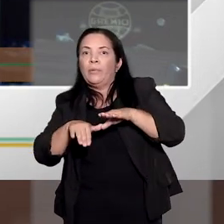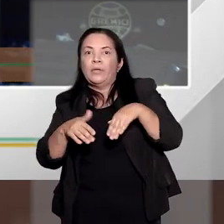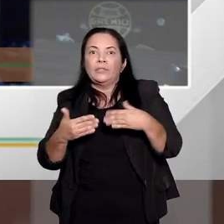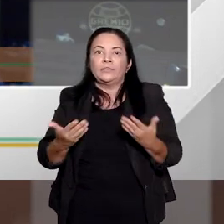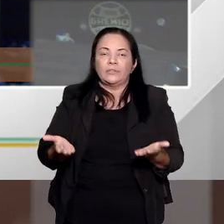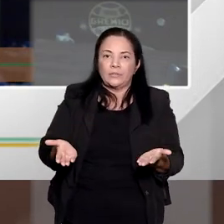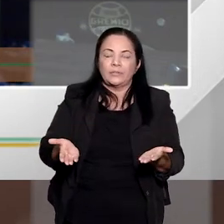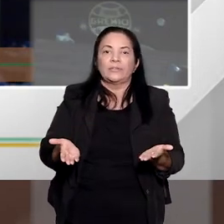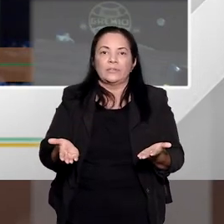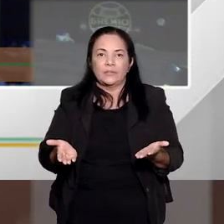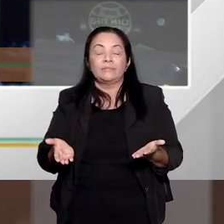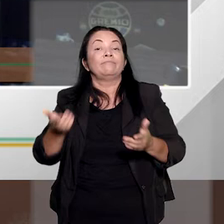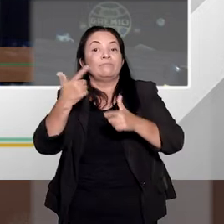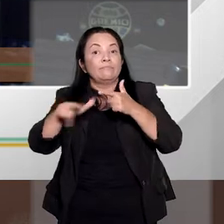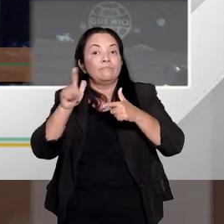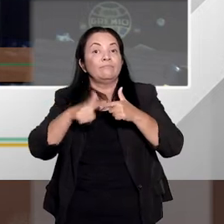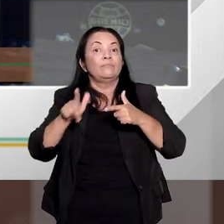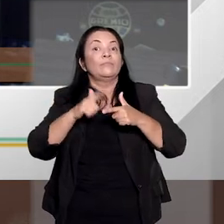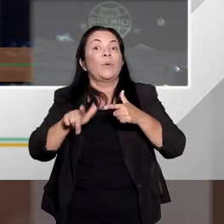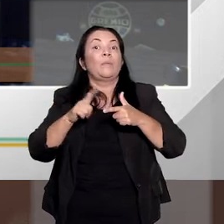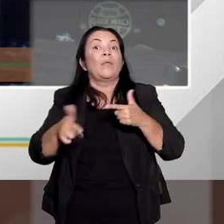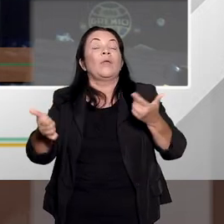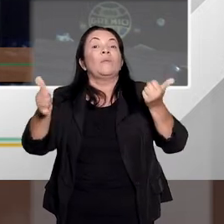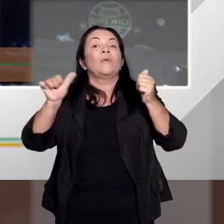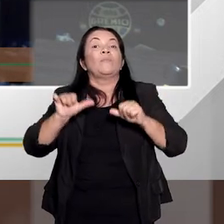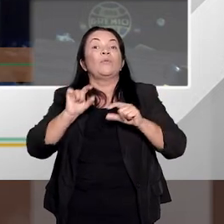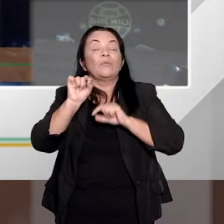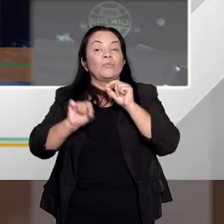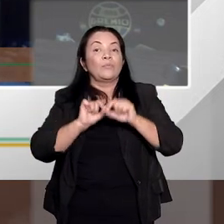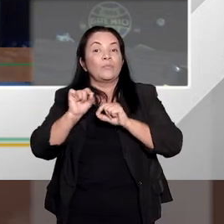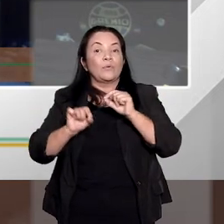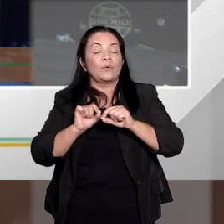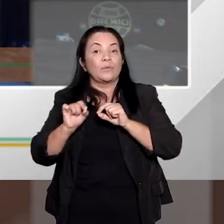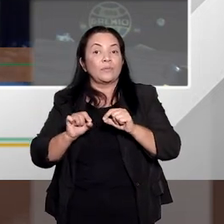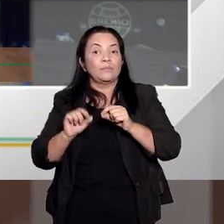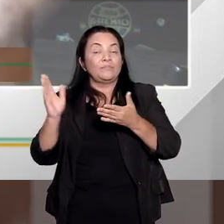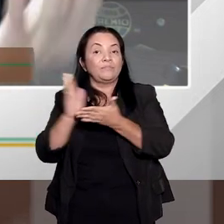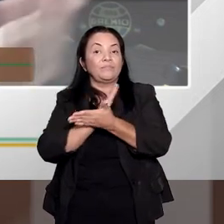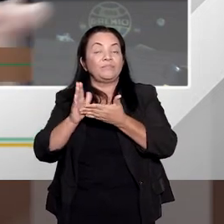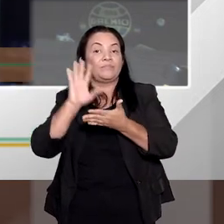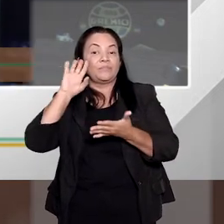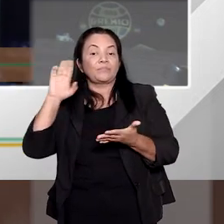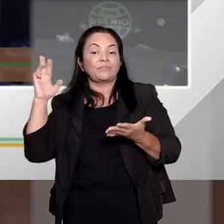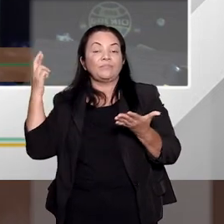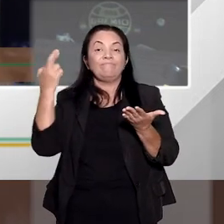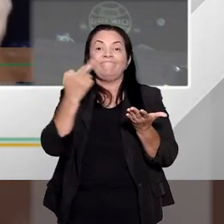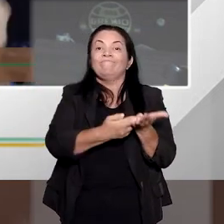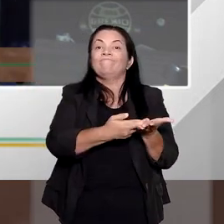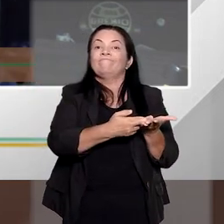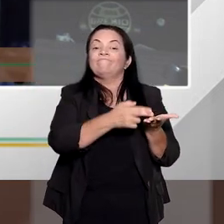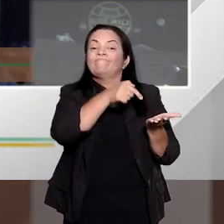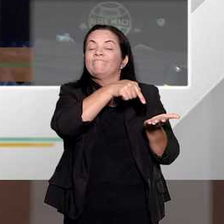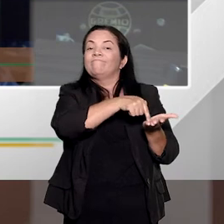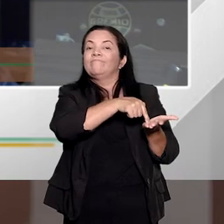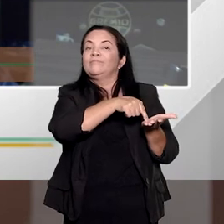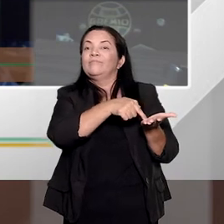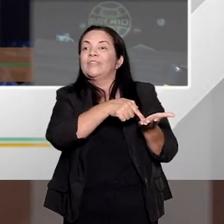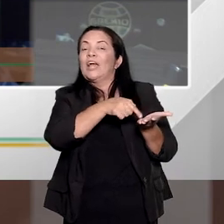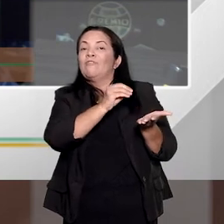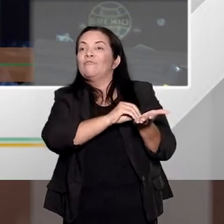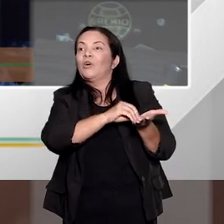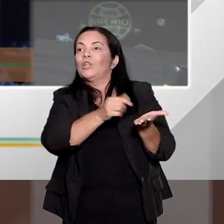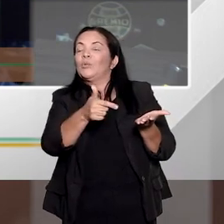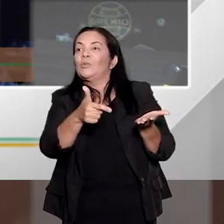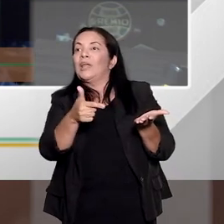seja, o problema maior mesmo, algumas decisões e alguns outros anos falam em termo médio. Tu pega um